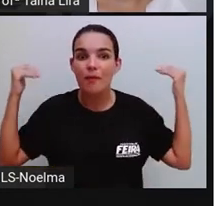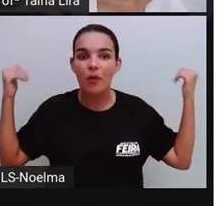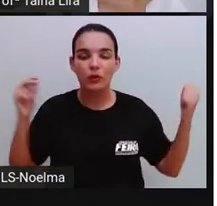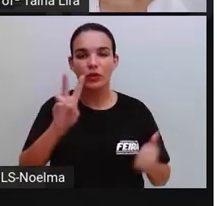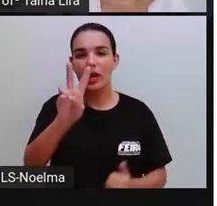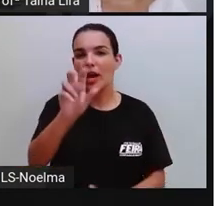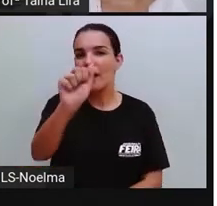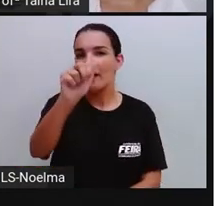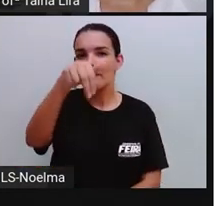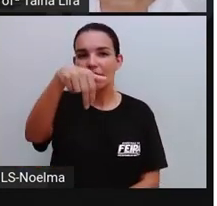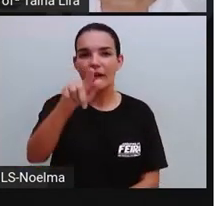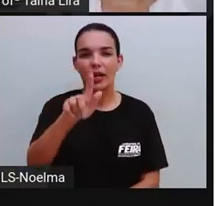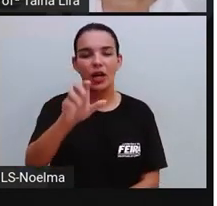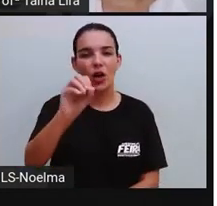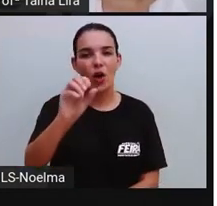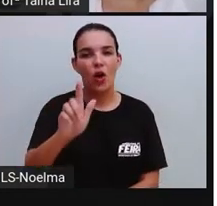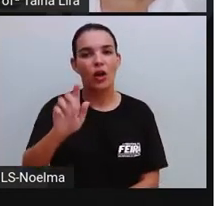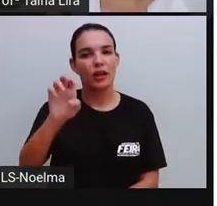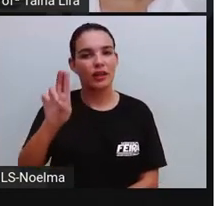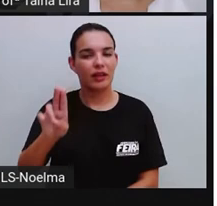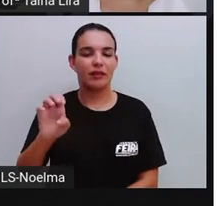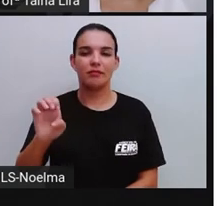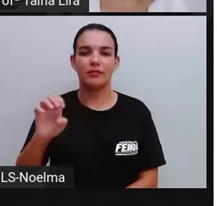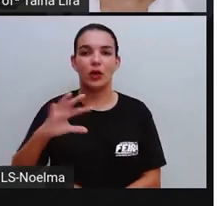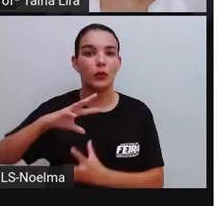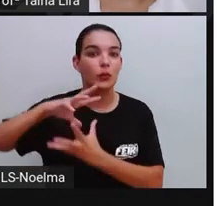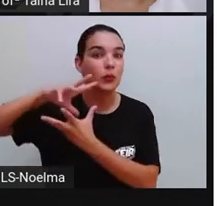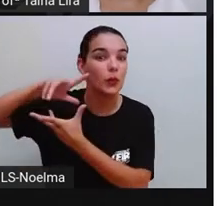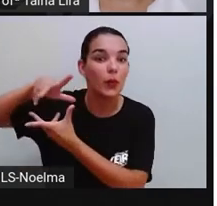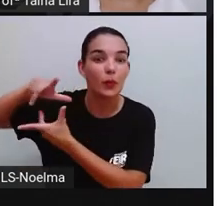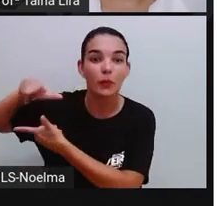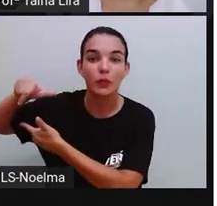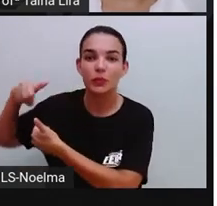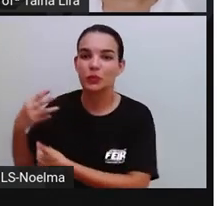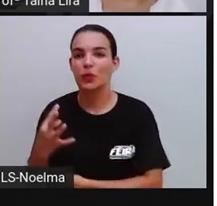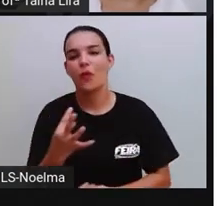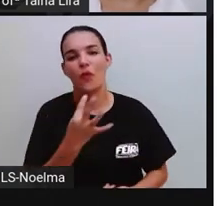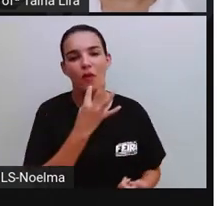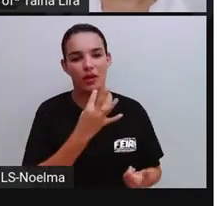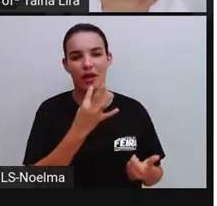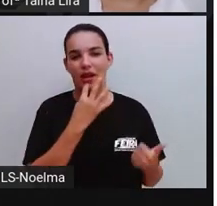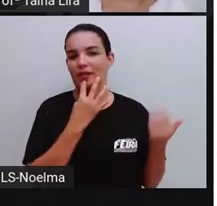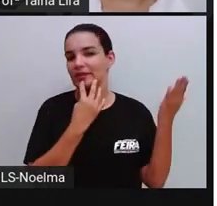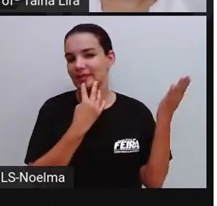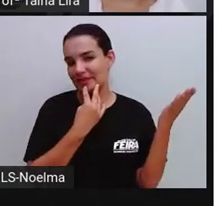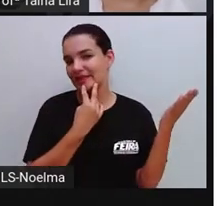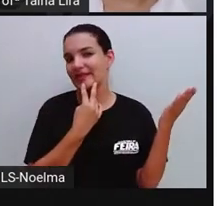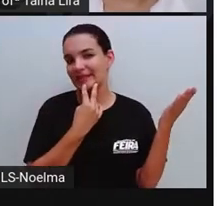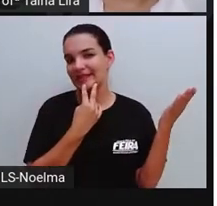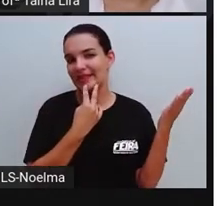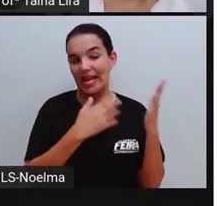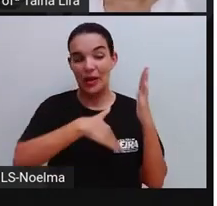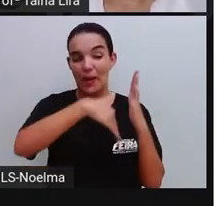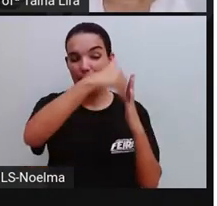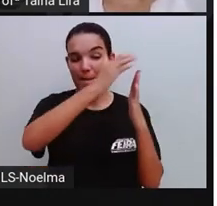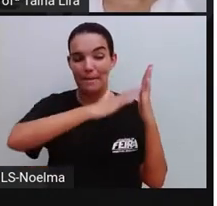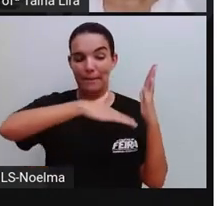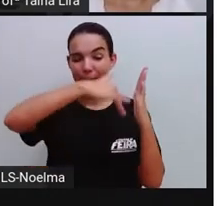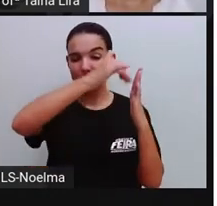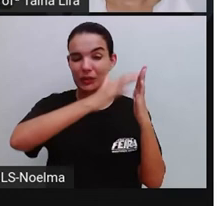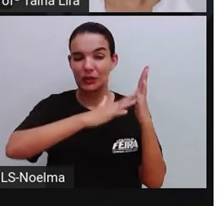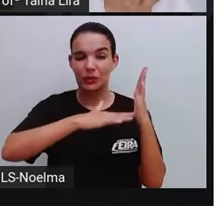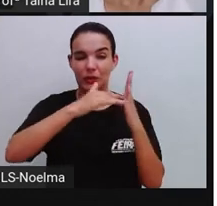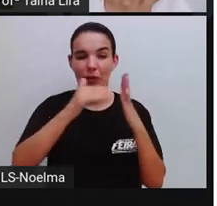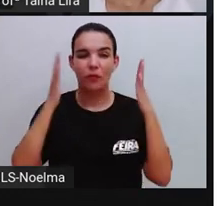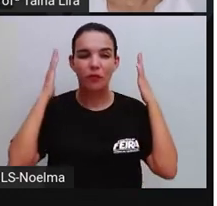Gogh. É um autorretrato que é famoso em todo o mundo. Muito famoso. Van Gogh, que era um pintor, tá?